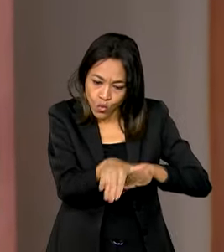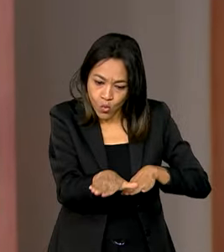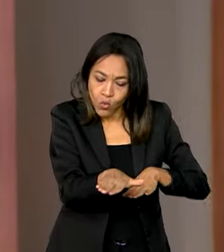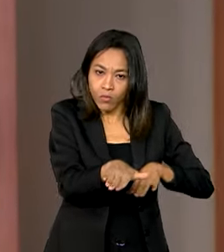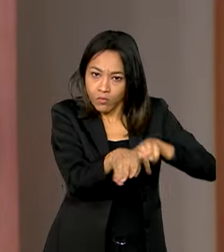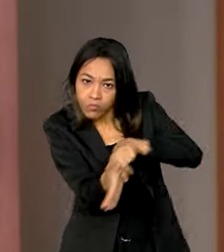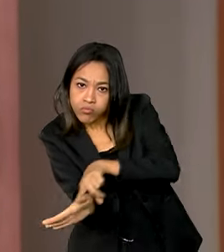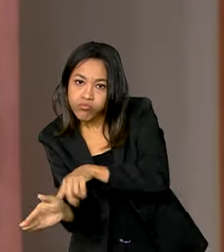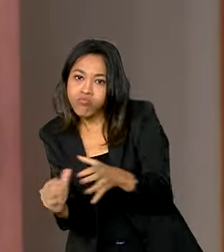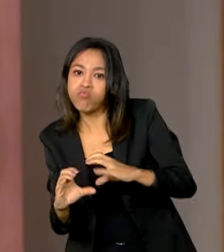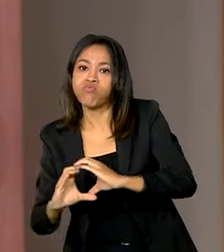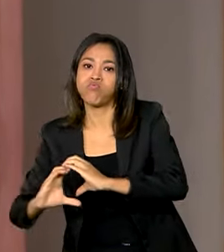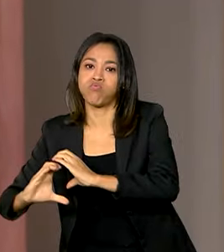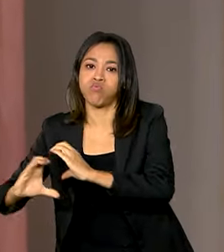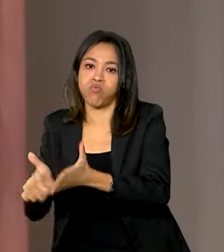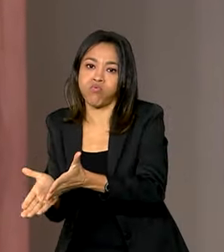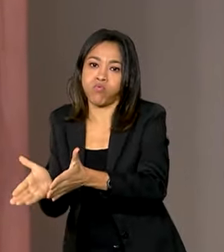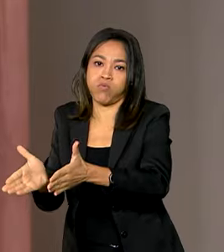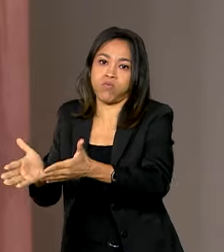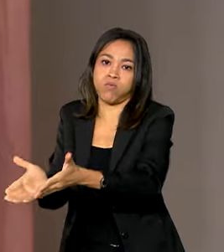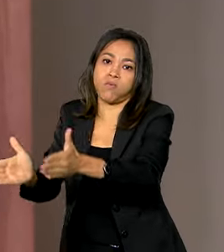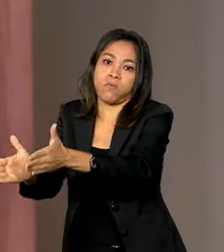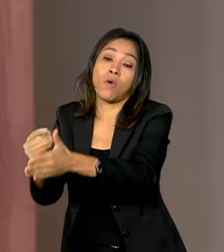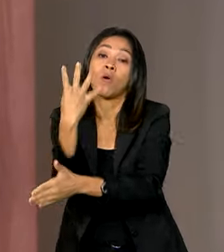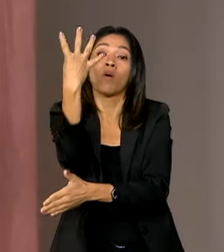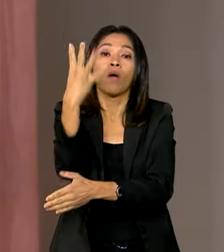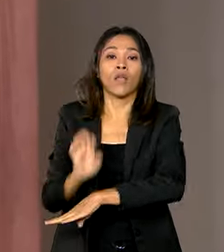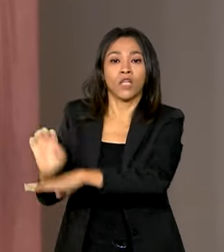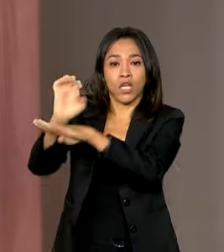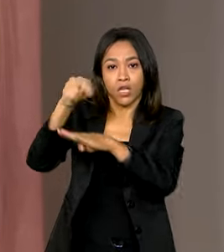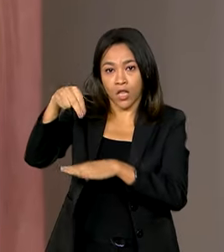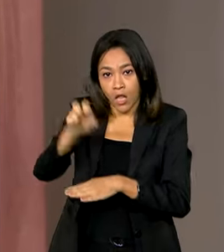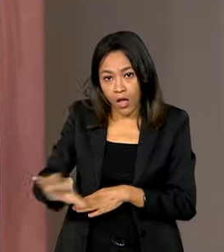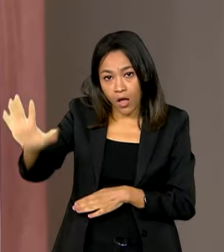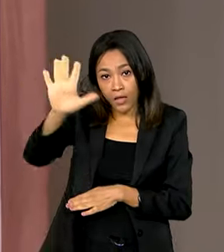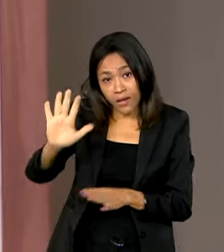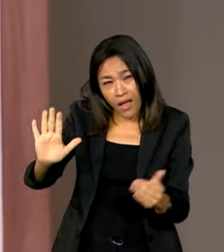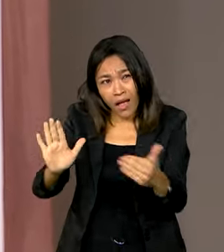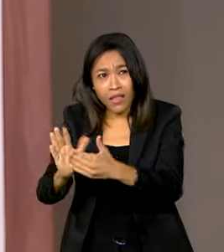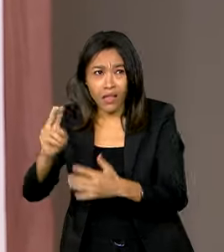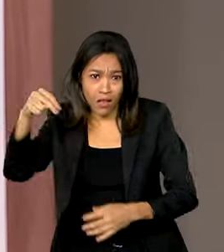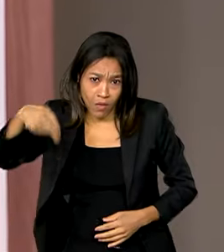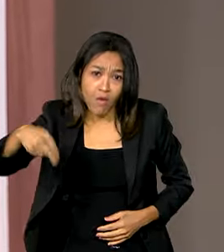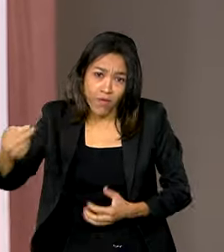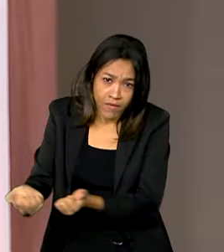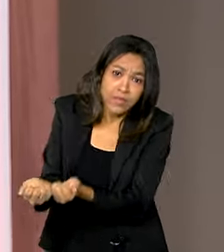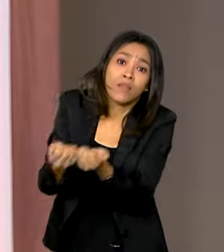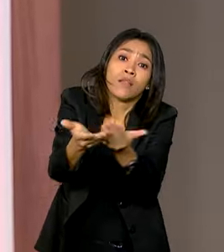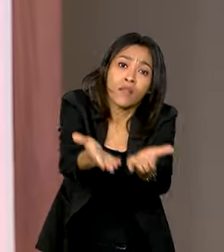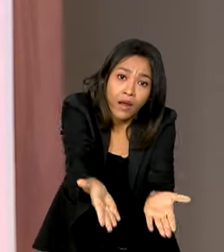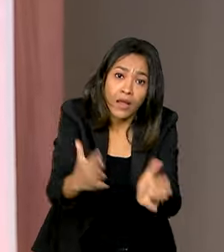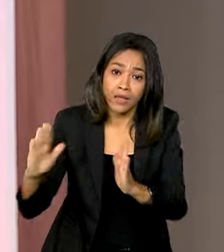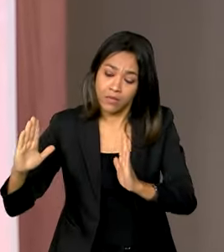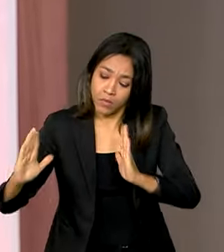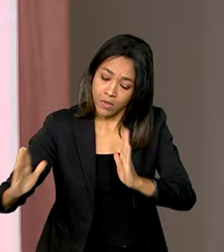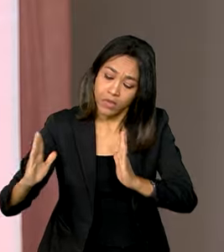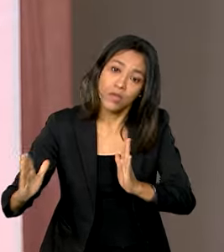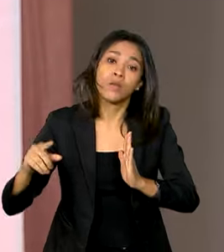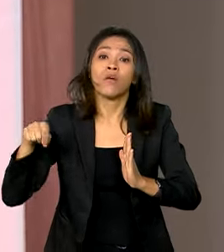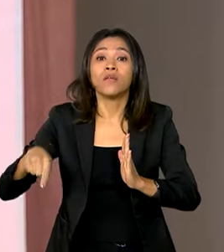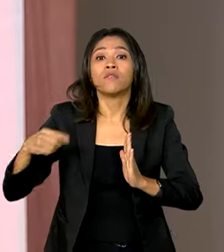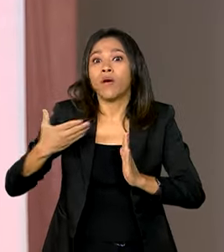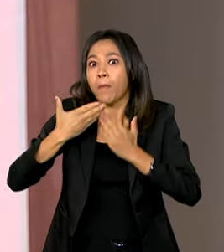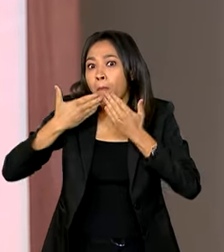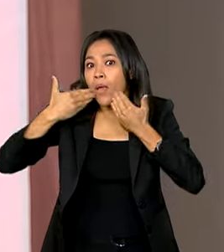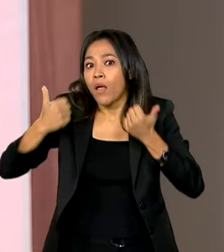Apodi, que cruza quatro estados do Nordeste, deve ser entregue até novembro. As obras do novo PAC vão beneficiar